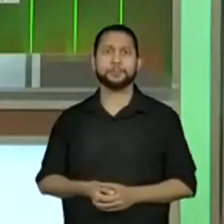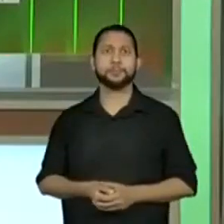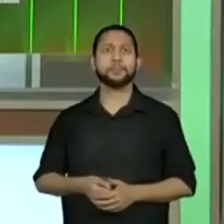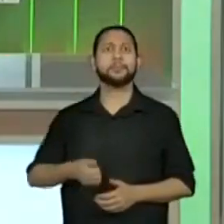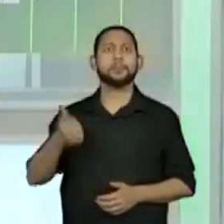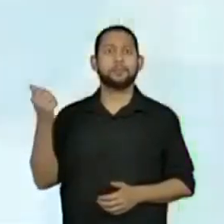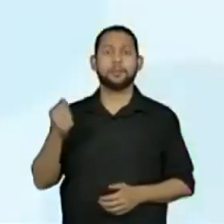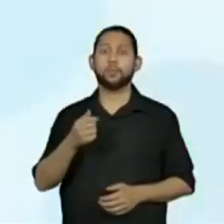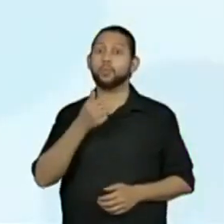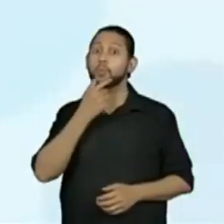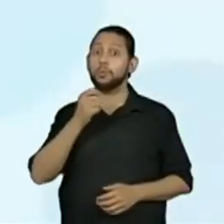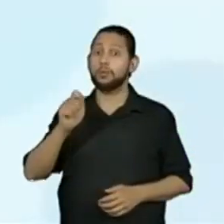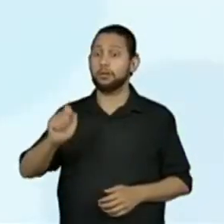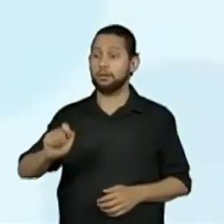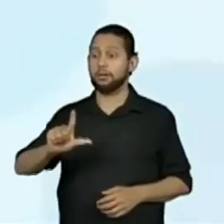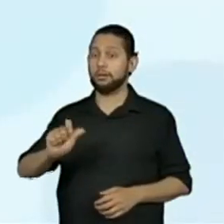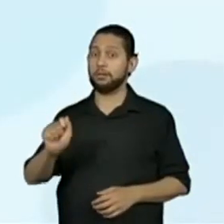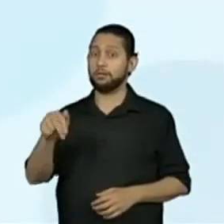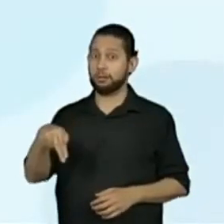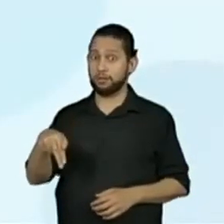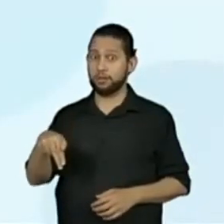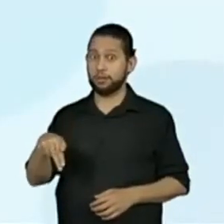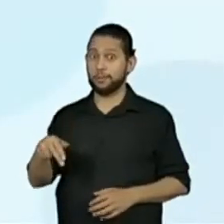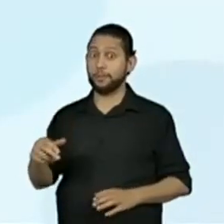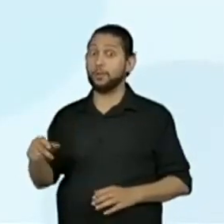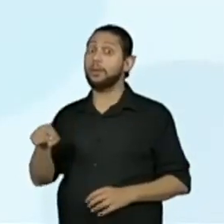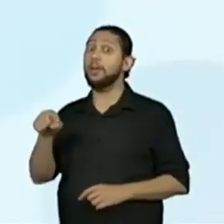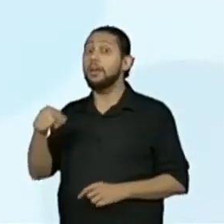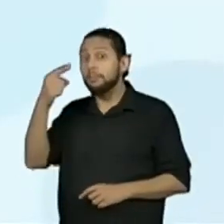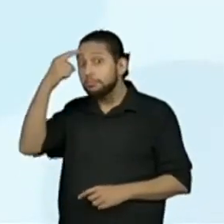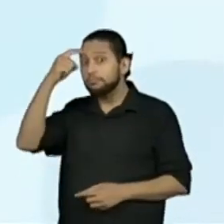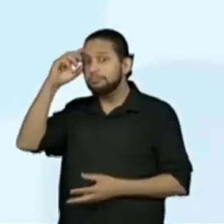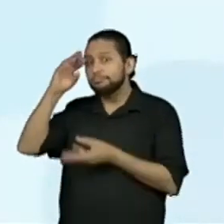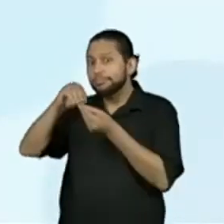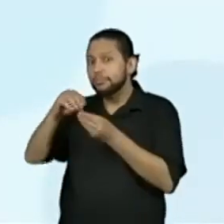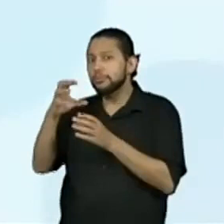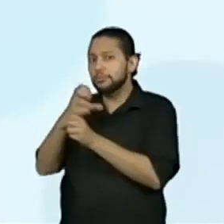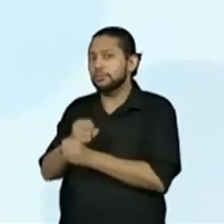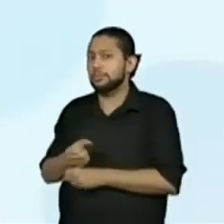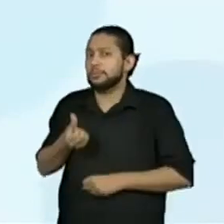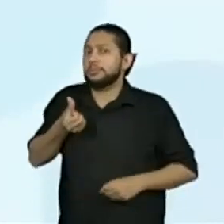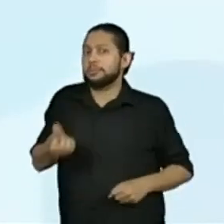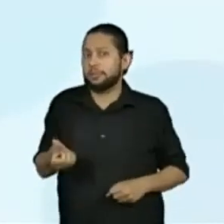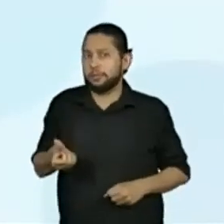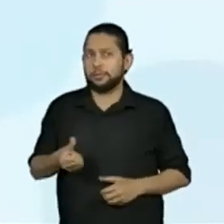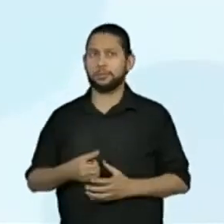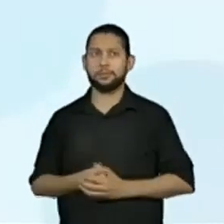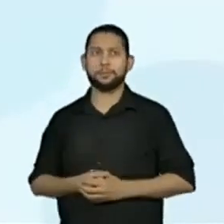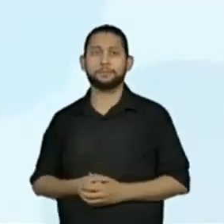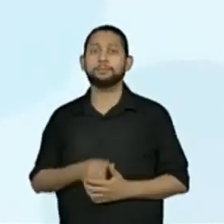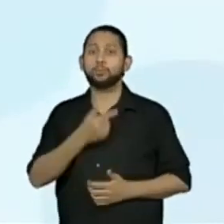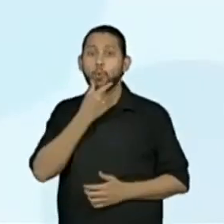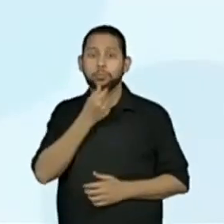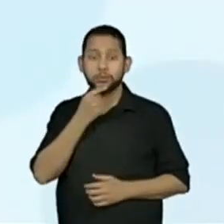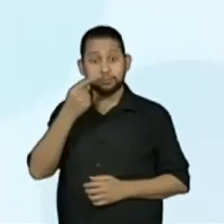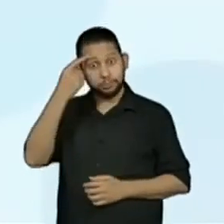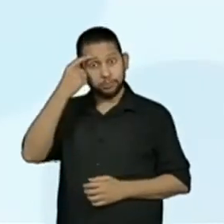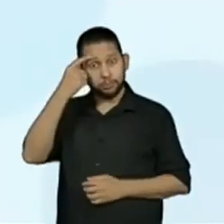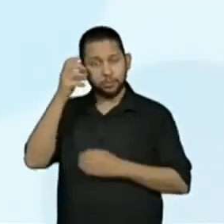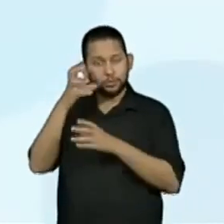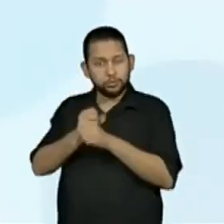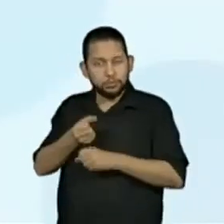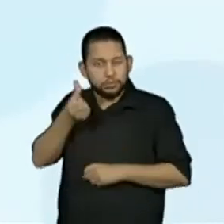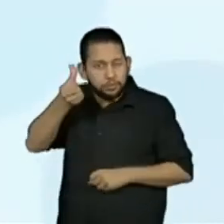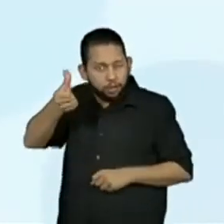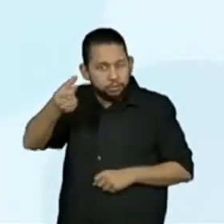Alain escolheu a soma 6. Então, eu vou deixar bem destacado, bem grande aqui. O Alain escolheu a soma 6.